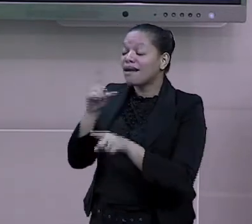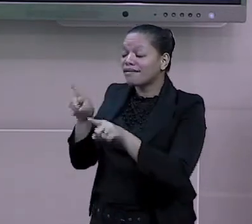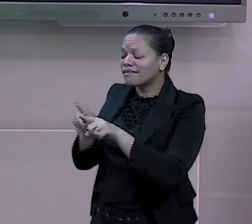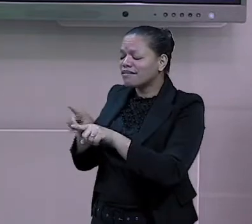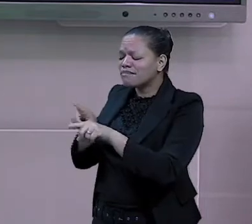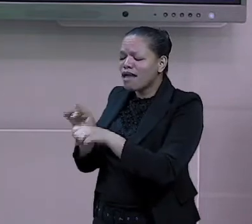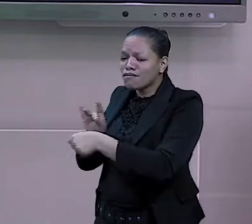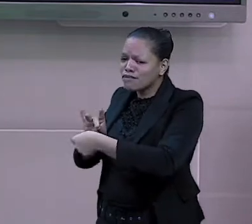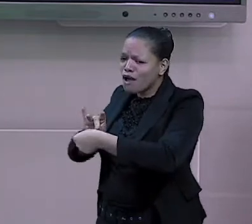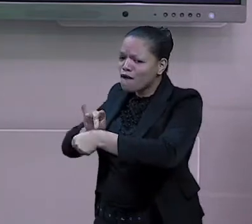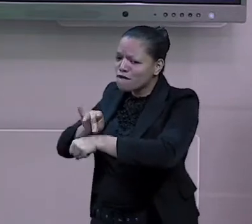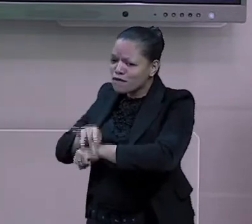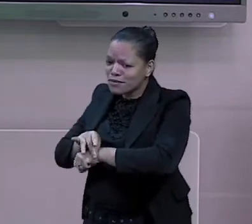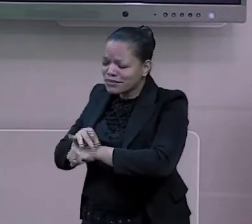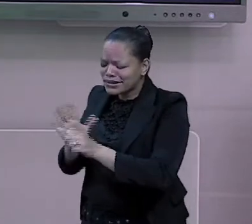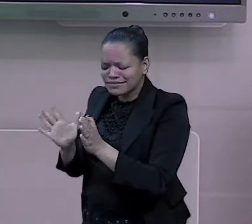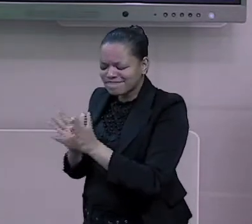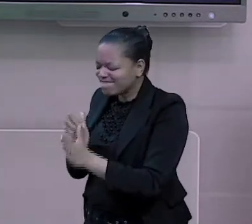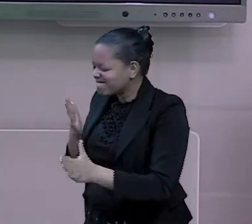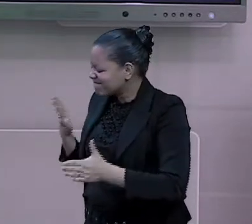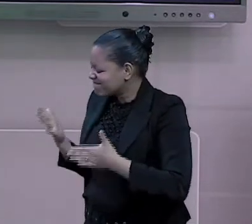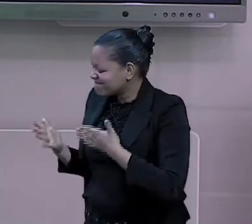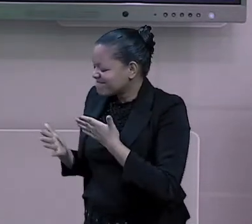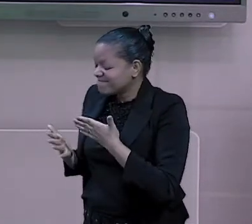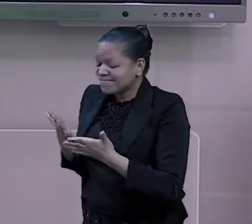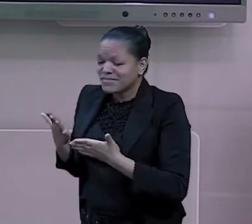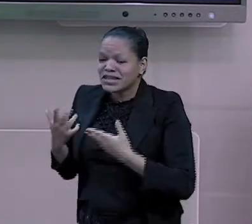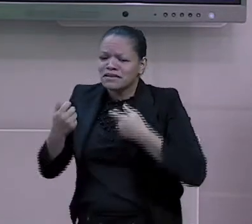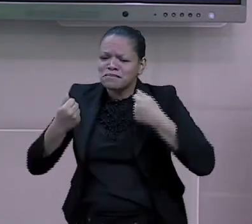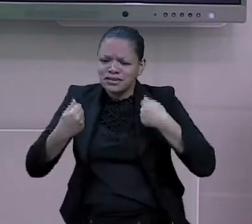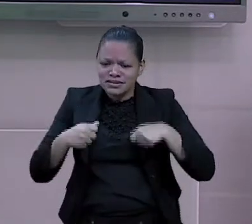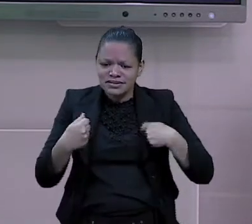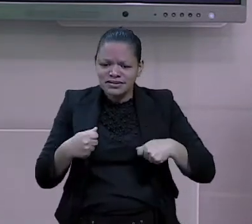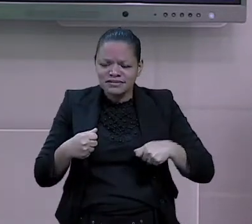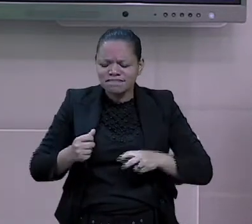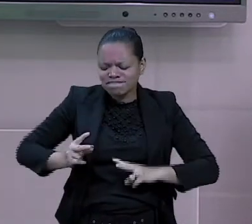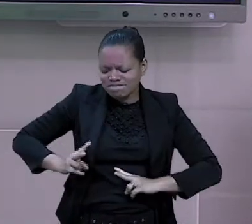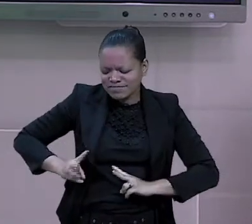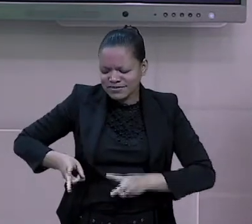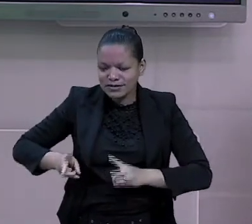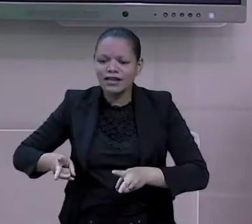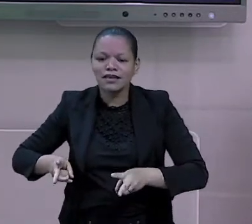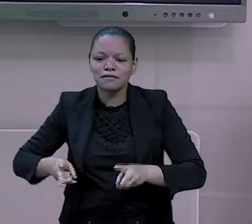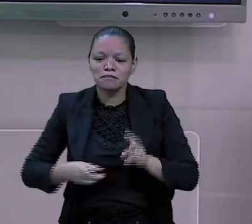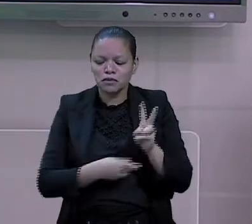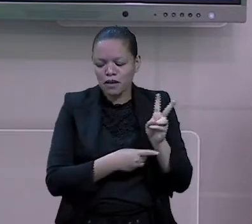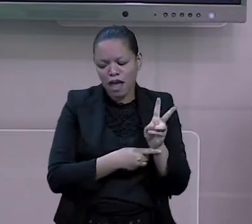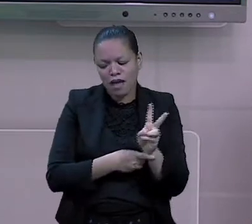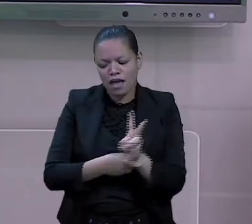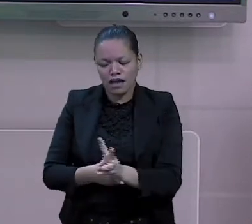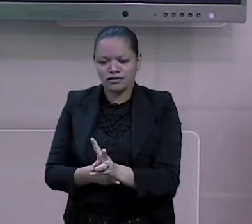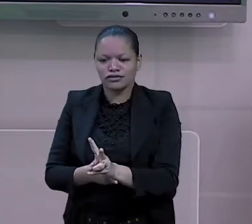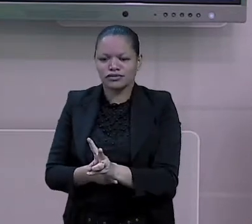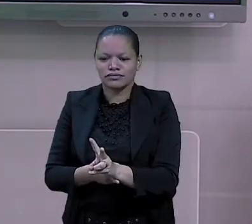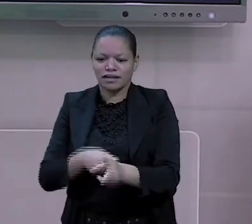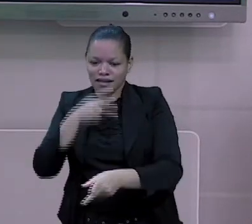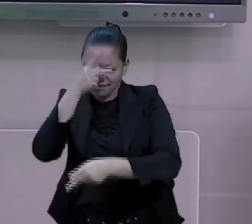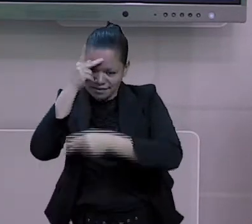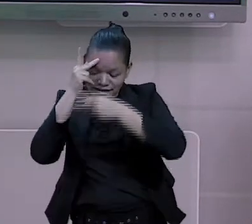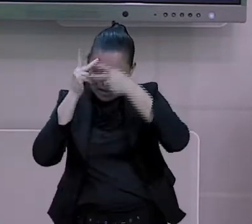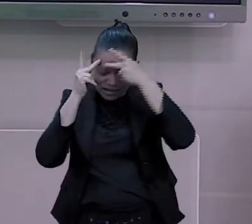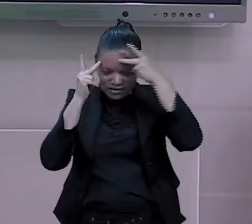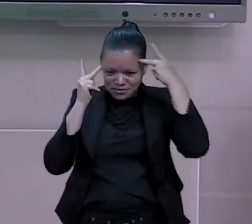assim que nós temos que agir com os nossos próximos. Bom, você reparou ali que